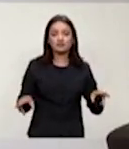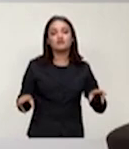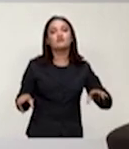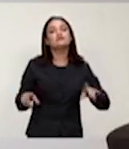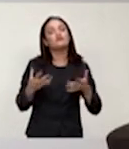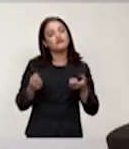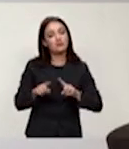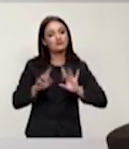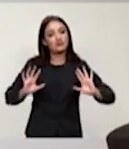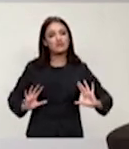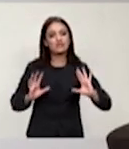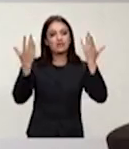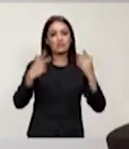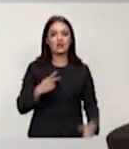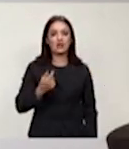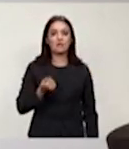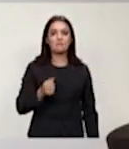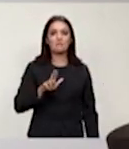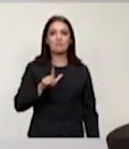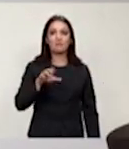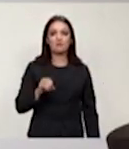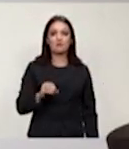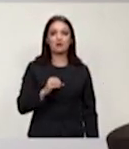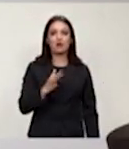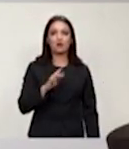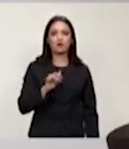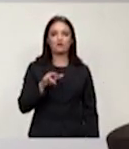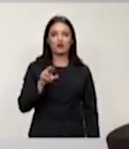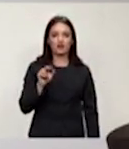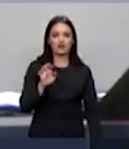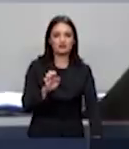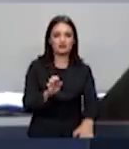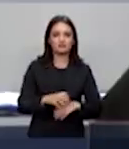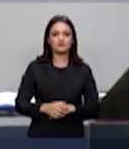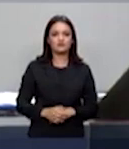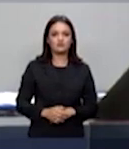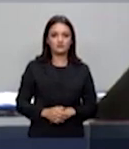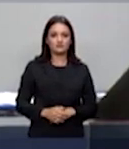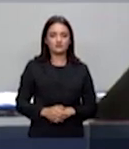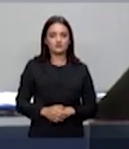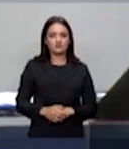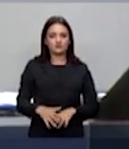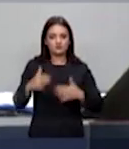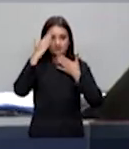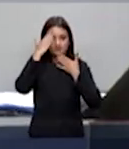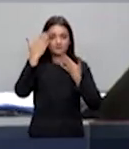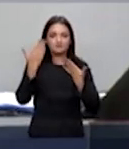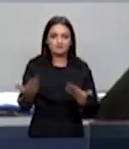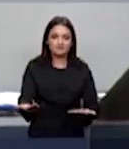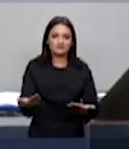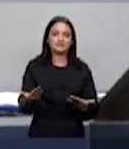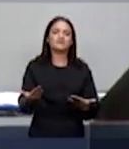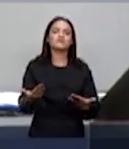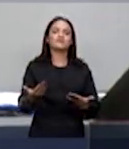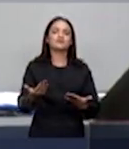celebrar Paulo Freire, patrono da educação brasileira. Muito obrigado, excelência. Agradeço ao doutor Dessio Nascimento